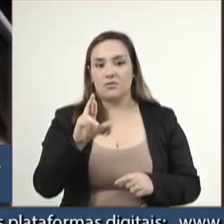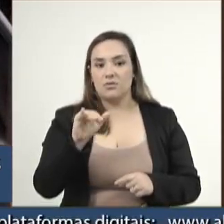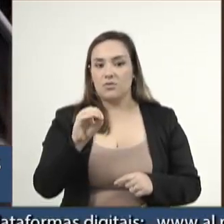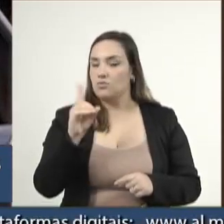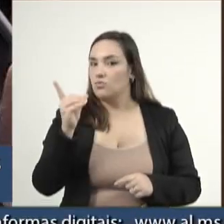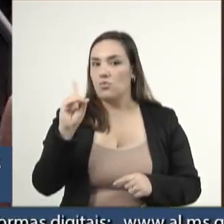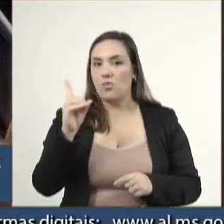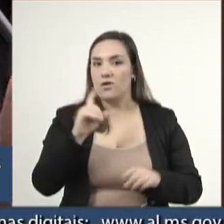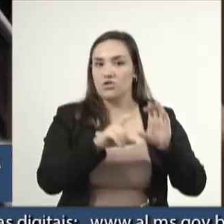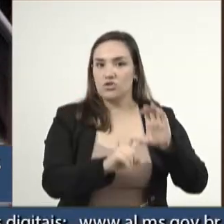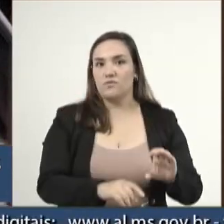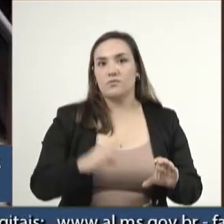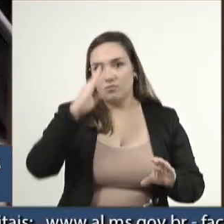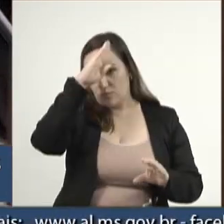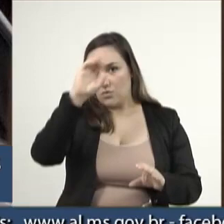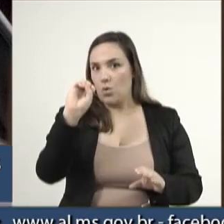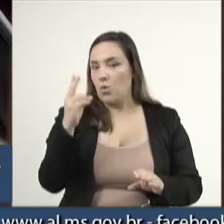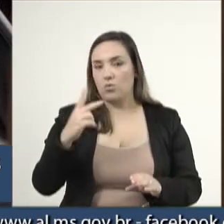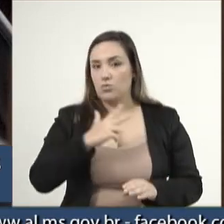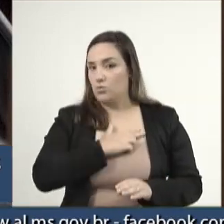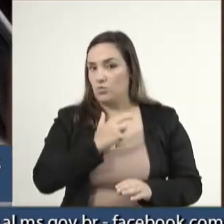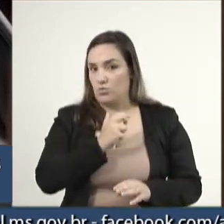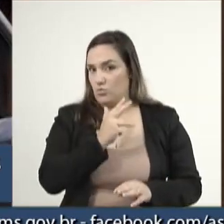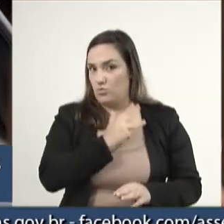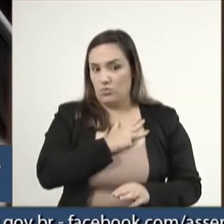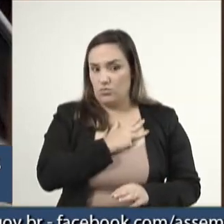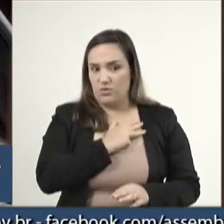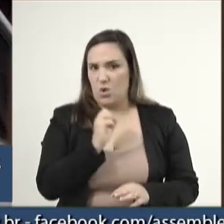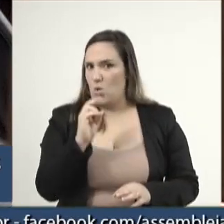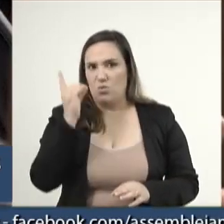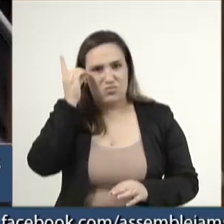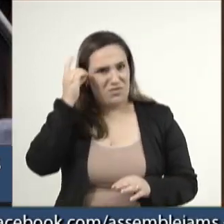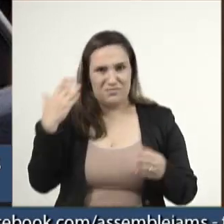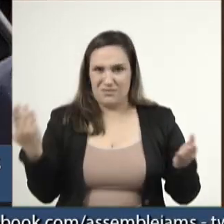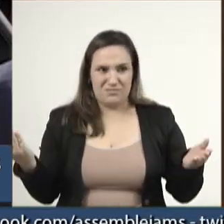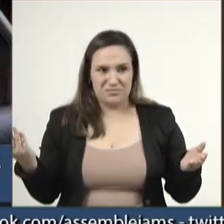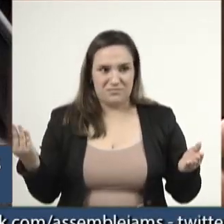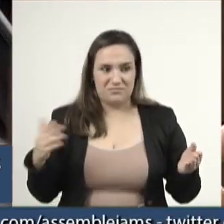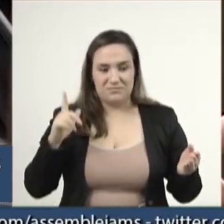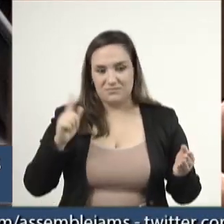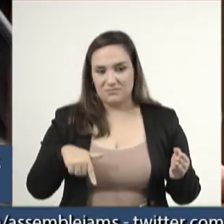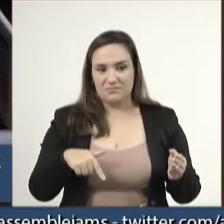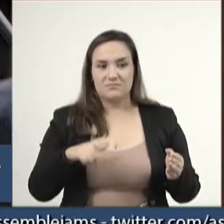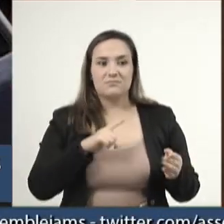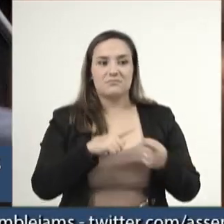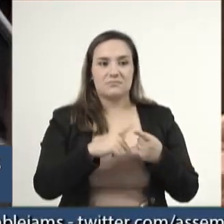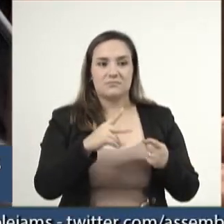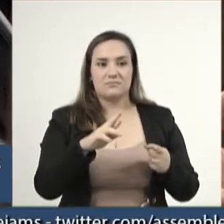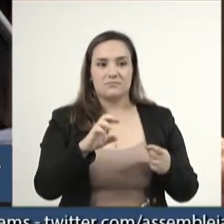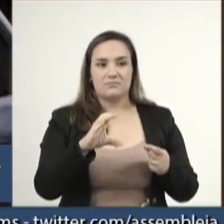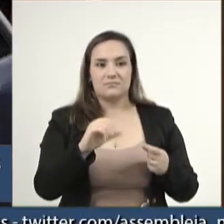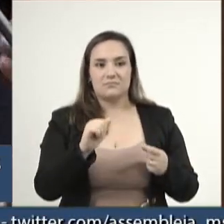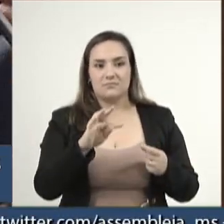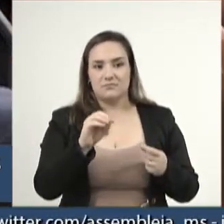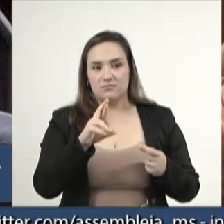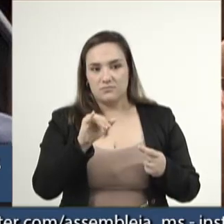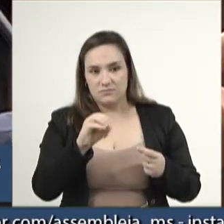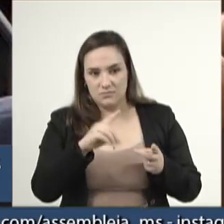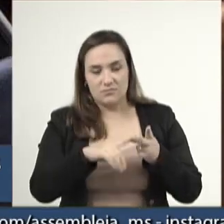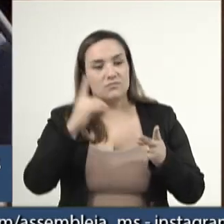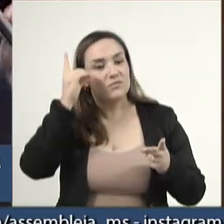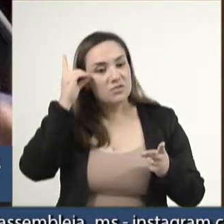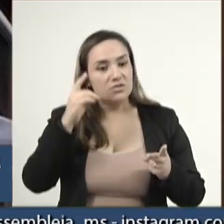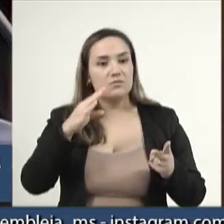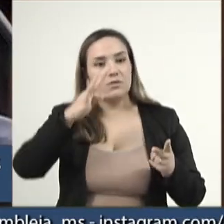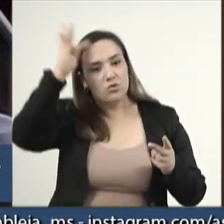Bolsonaro e nenhuma dívida do Lula e nem da Dilma, porque tem precatório da Dilma, tem do Lula, tem do Temer,